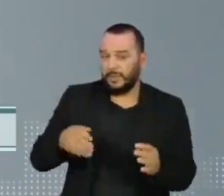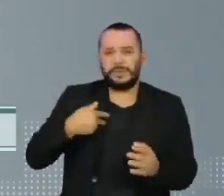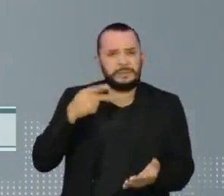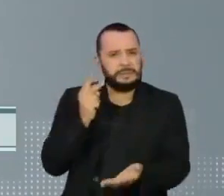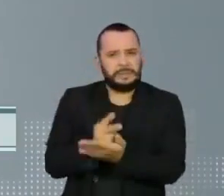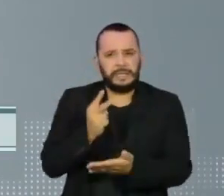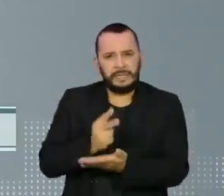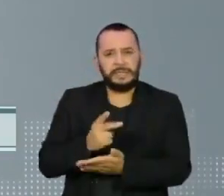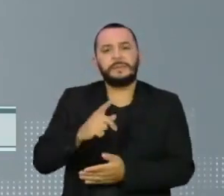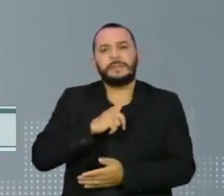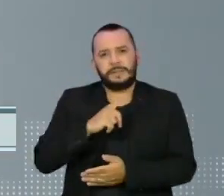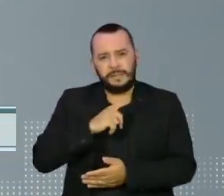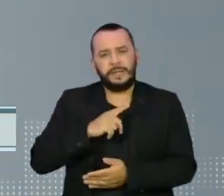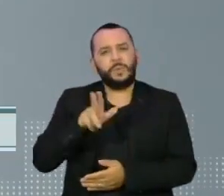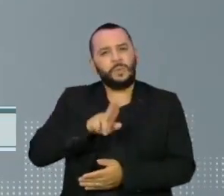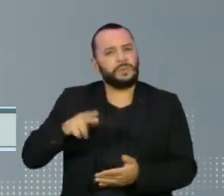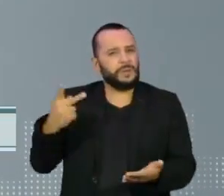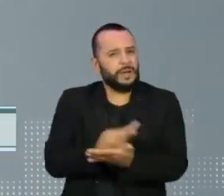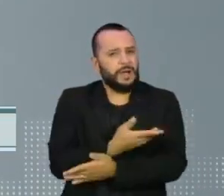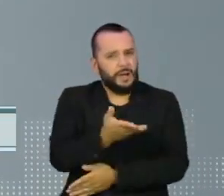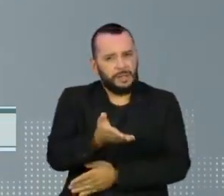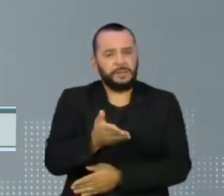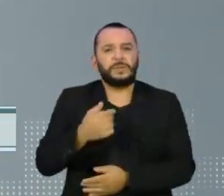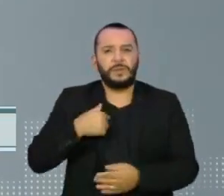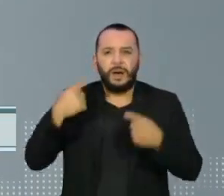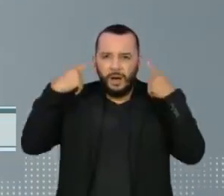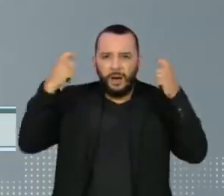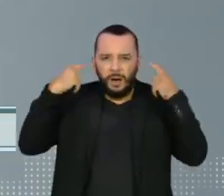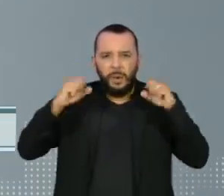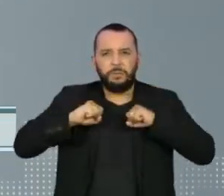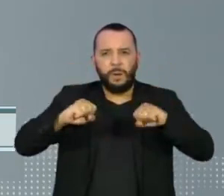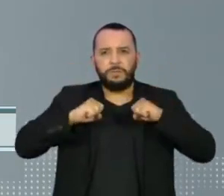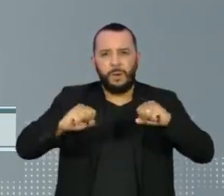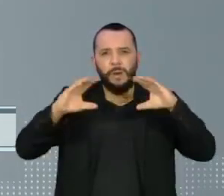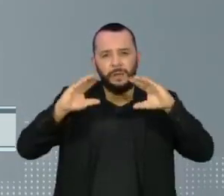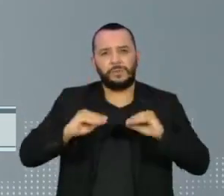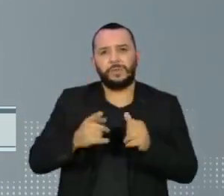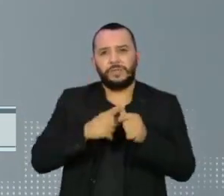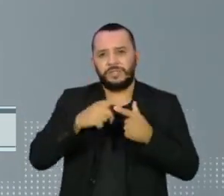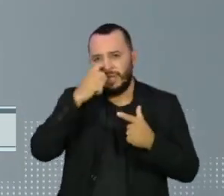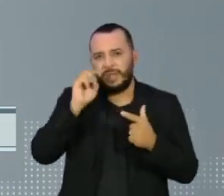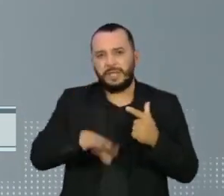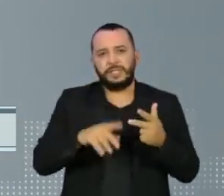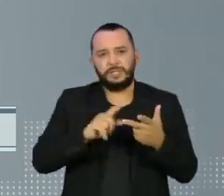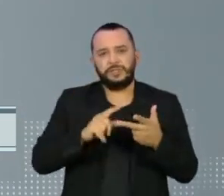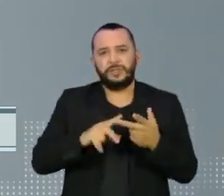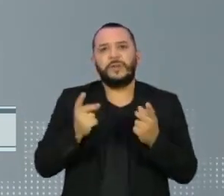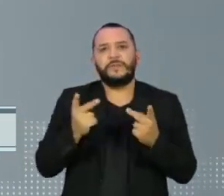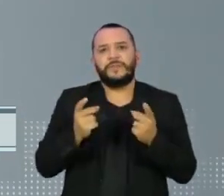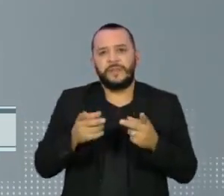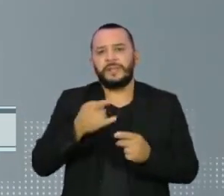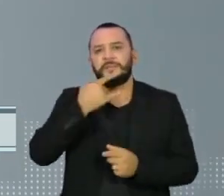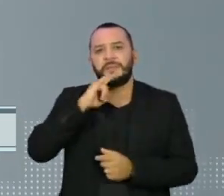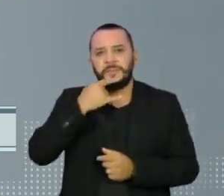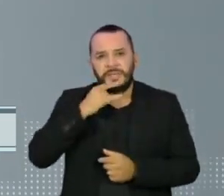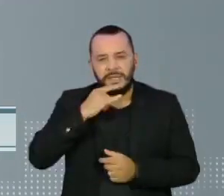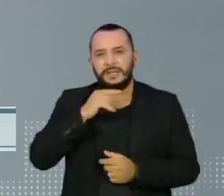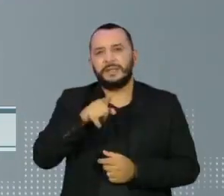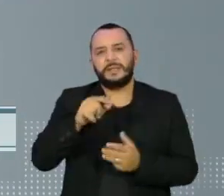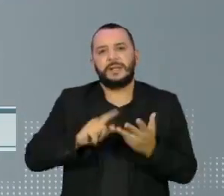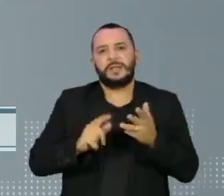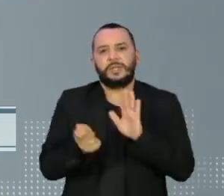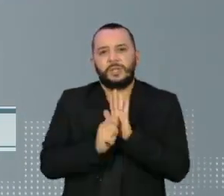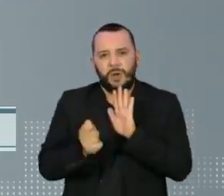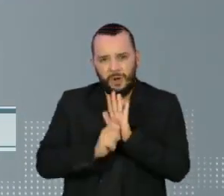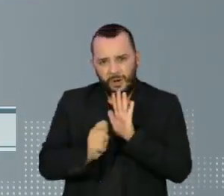frequentes os casos de mau uso da praça, som alto ao longo da noite, lixo, uso e venda de bebidas alcoólicas e